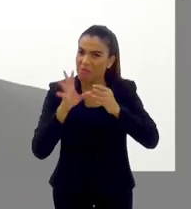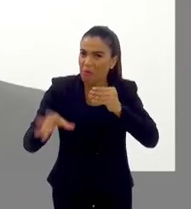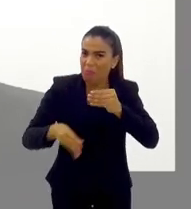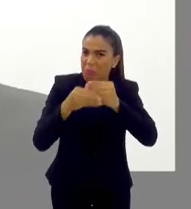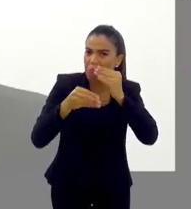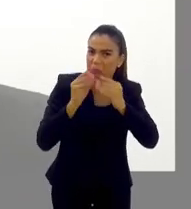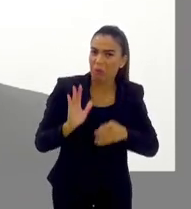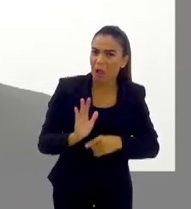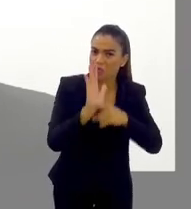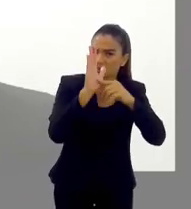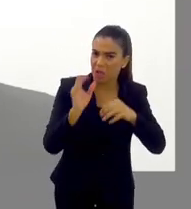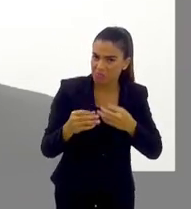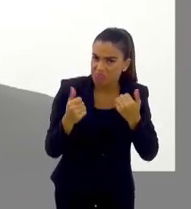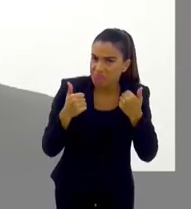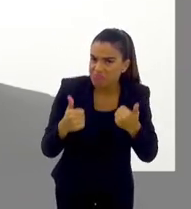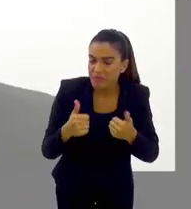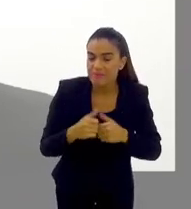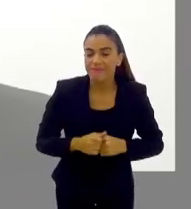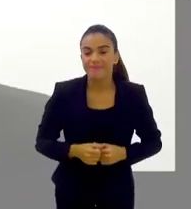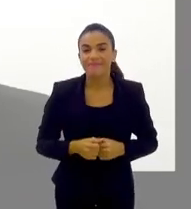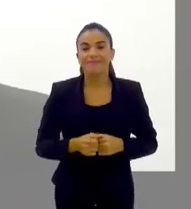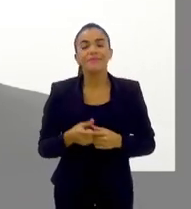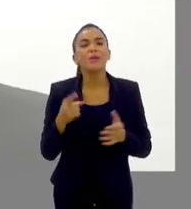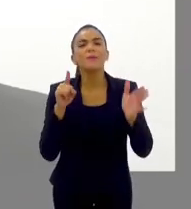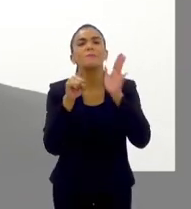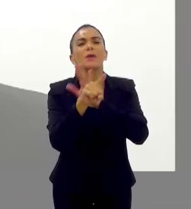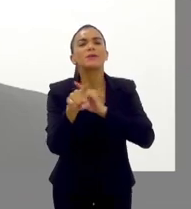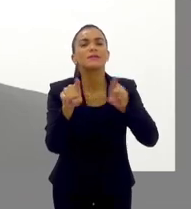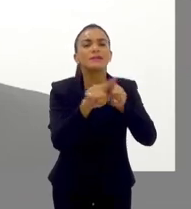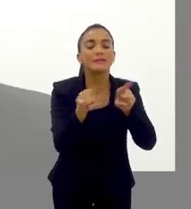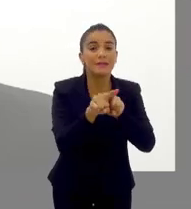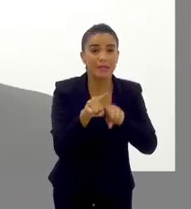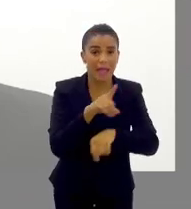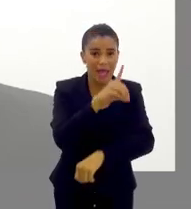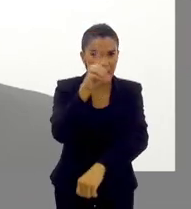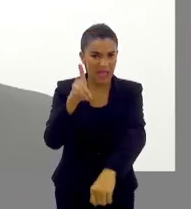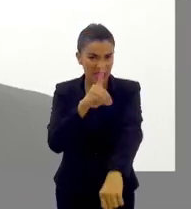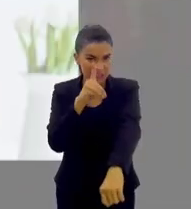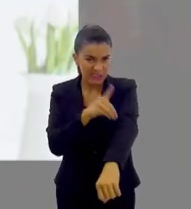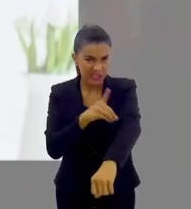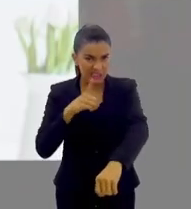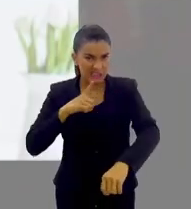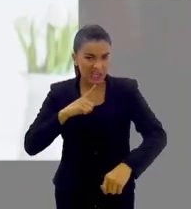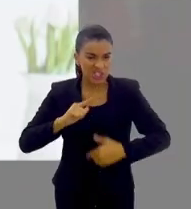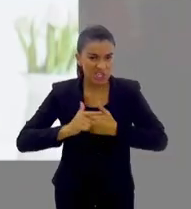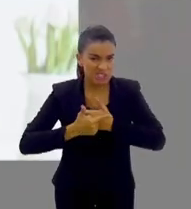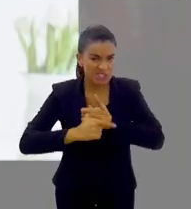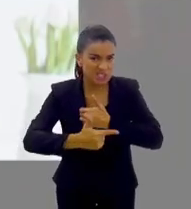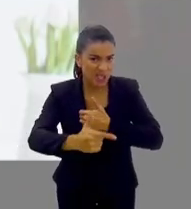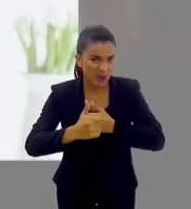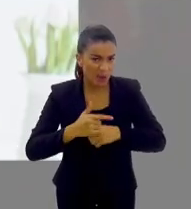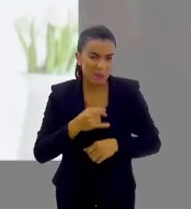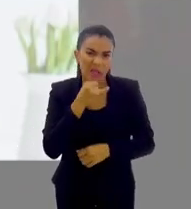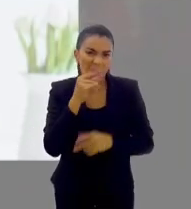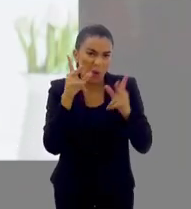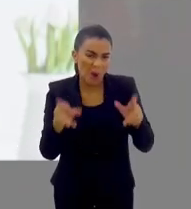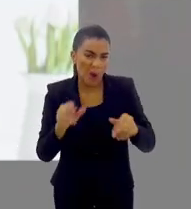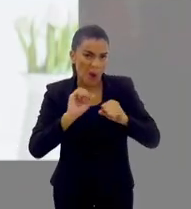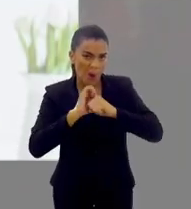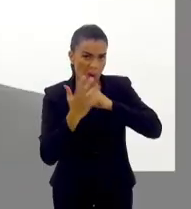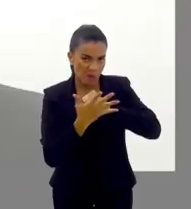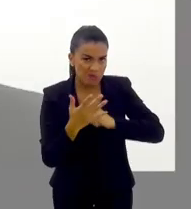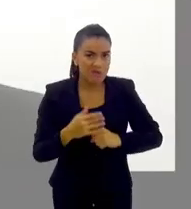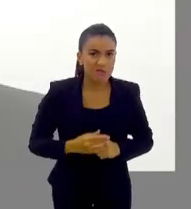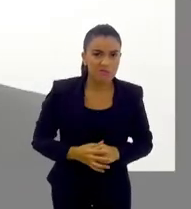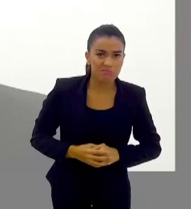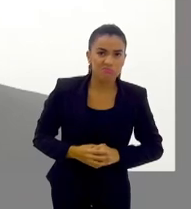que vem aí para somar como um todo, né, doutor? E, assim, eu queria te perguntar também, a dengue, ela deixa alguma sequela, como no caso da Covid, por exemplo?